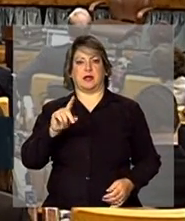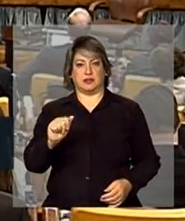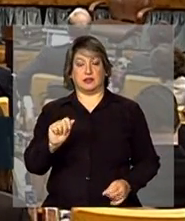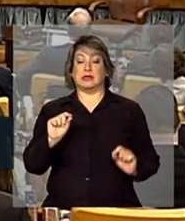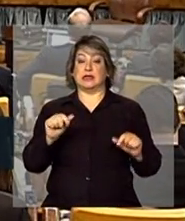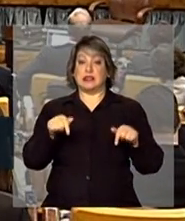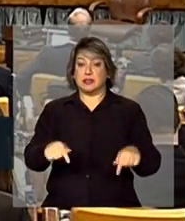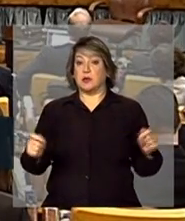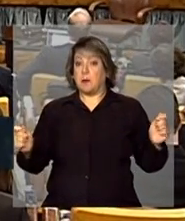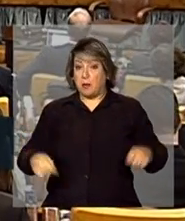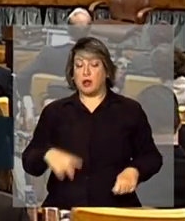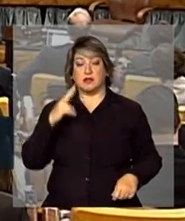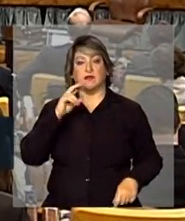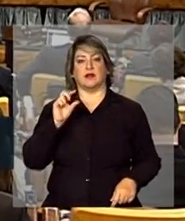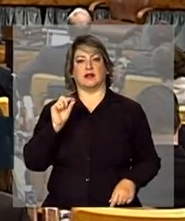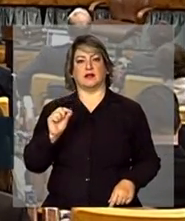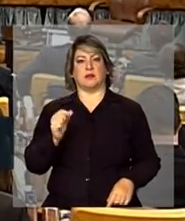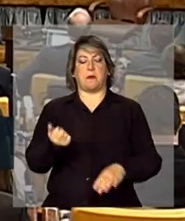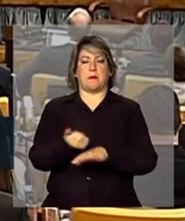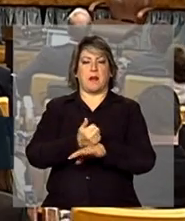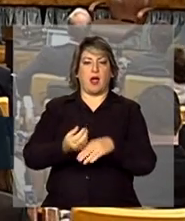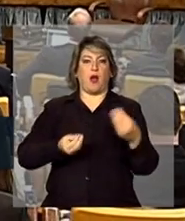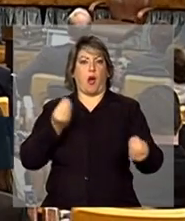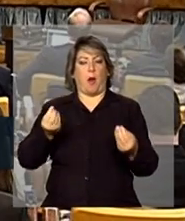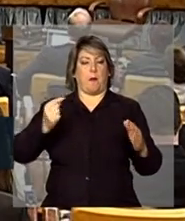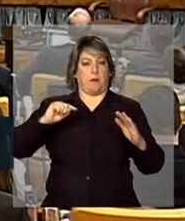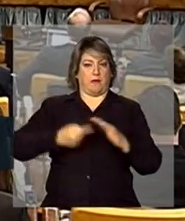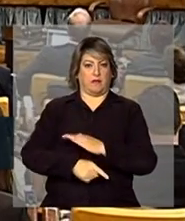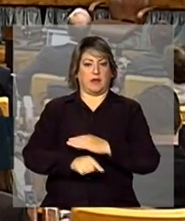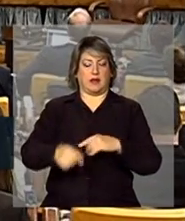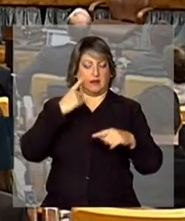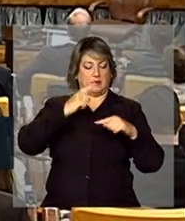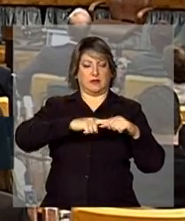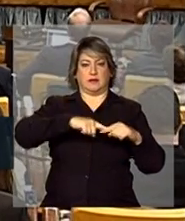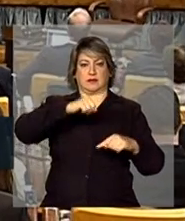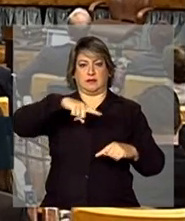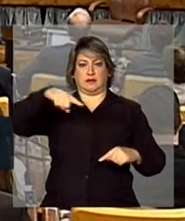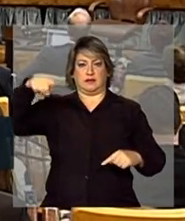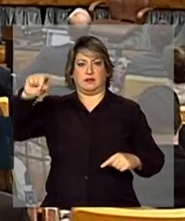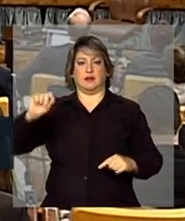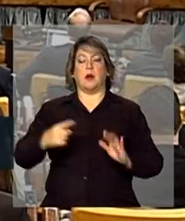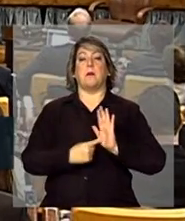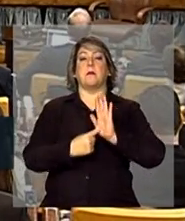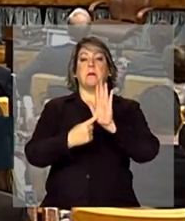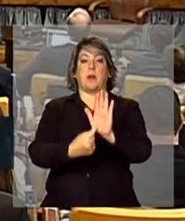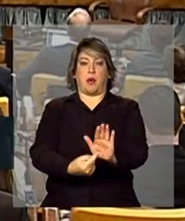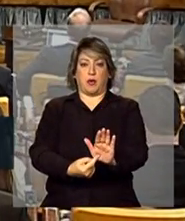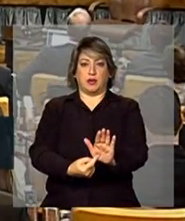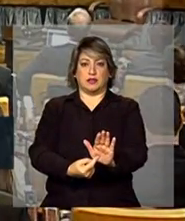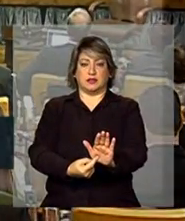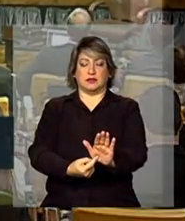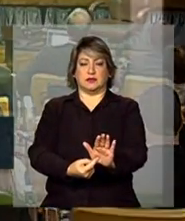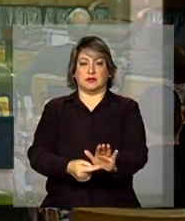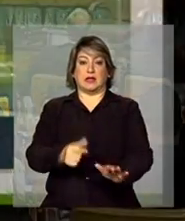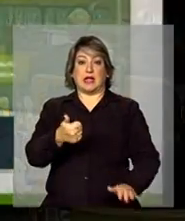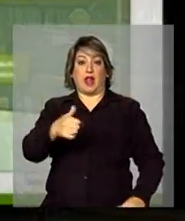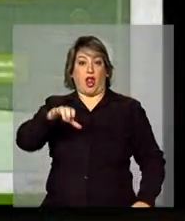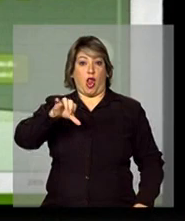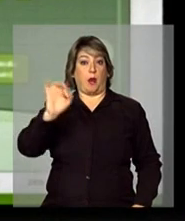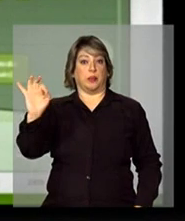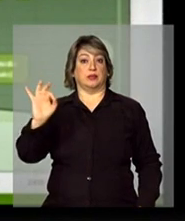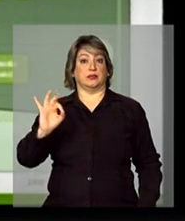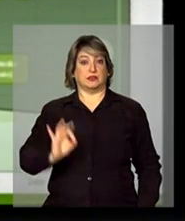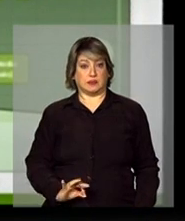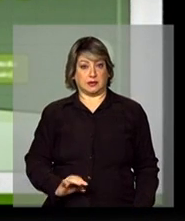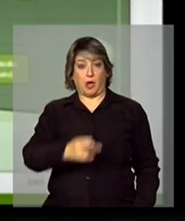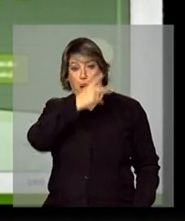ser visto de uma maneira melhor ou mais aprofundada nesse gráfico, que mostra que 19%